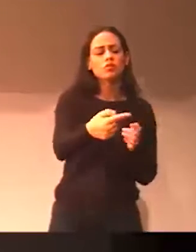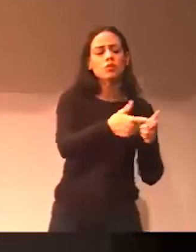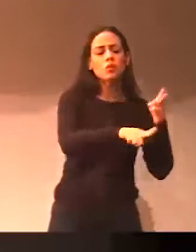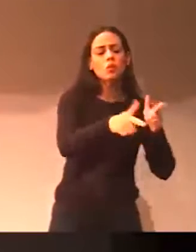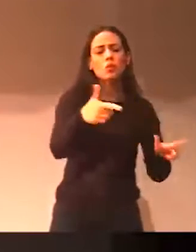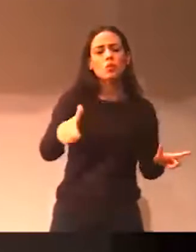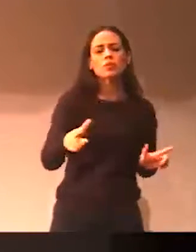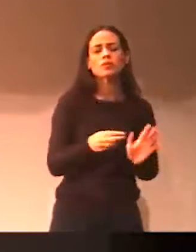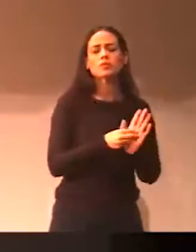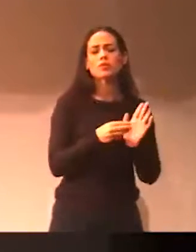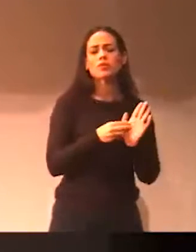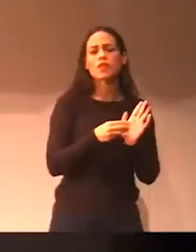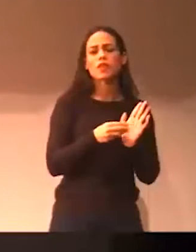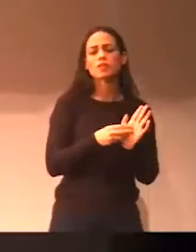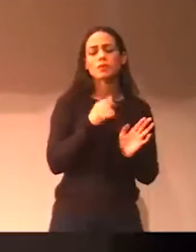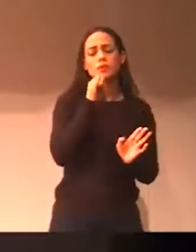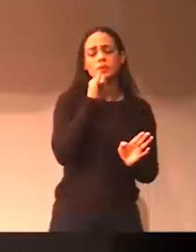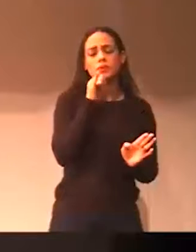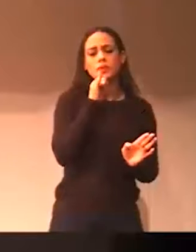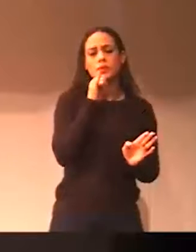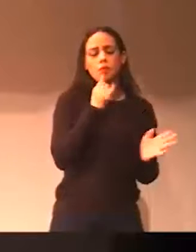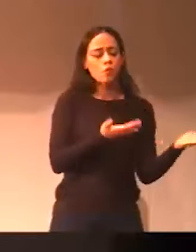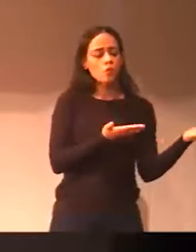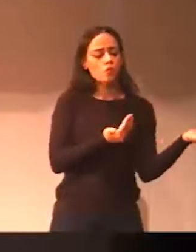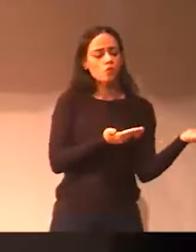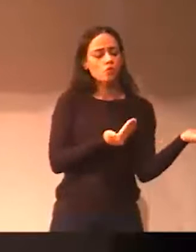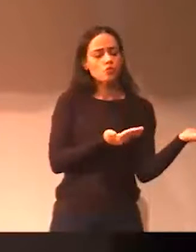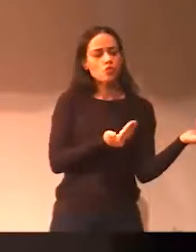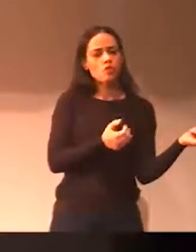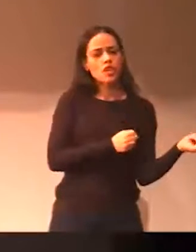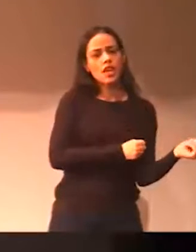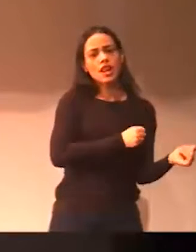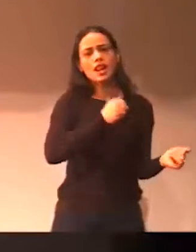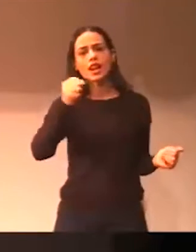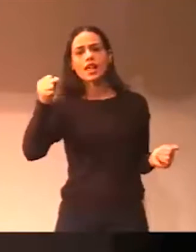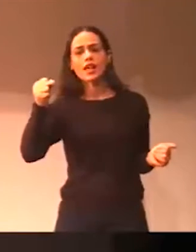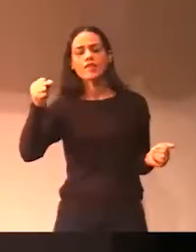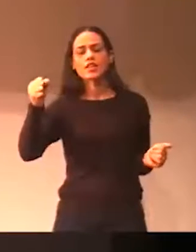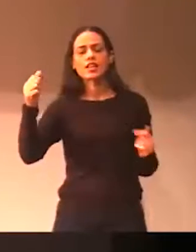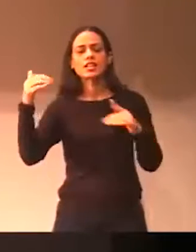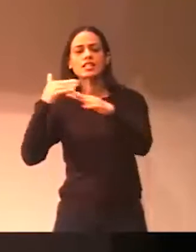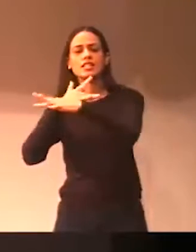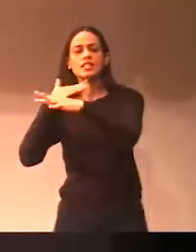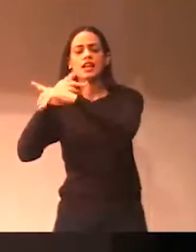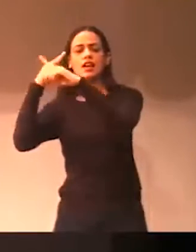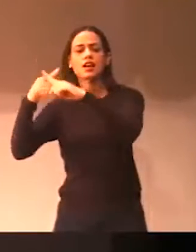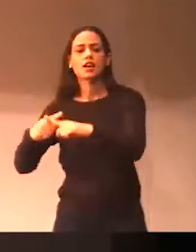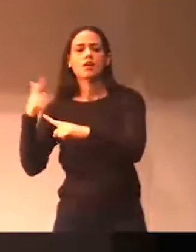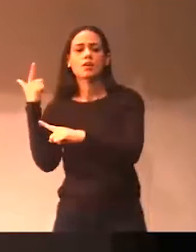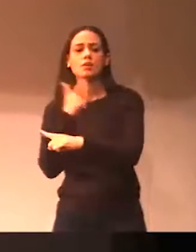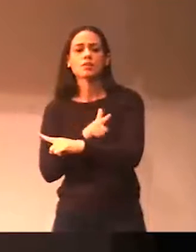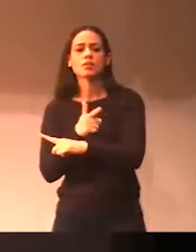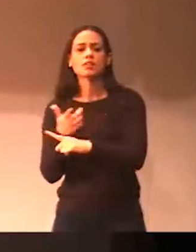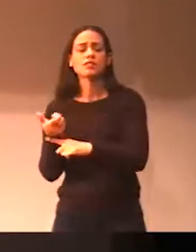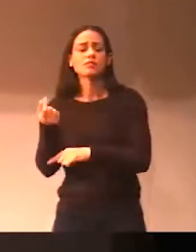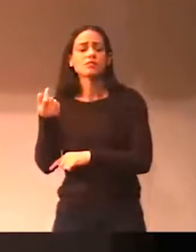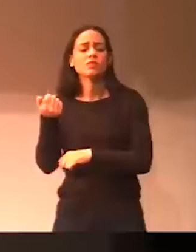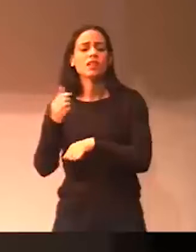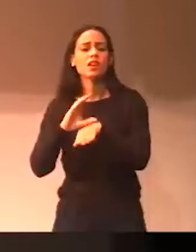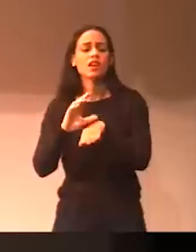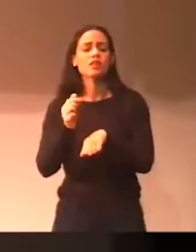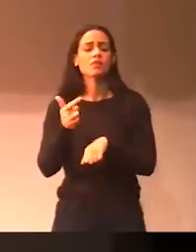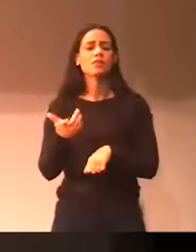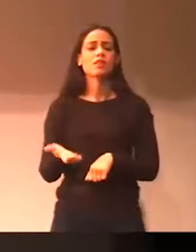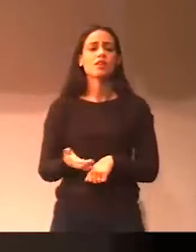não tem dinheiro para levar um jovem aqui em São Caetano participar de um campeonato? Me preocupa muito quando fica muita